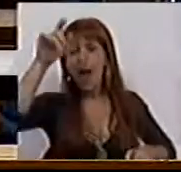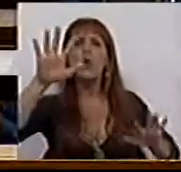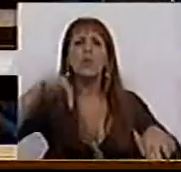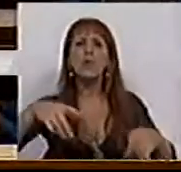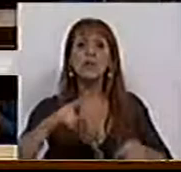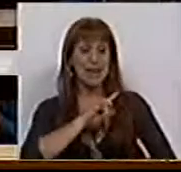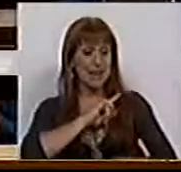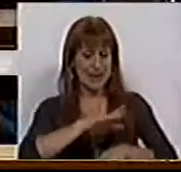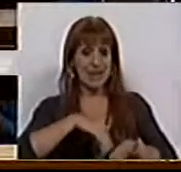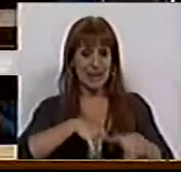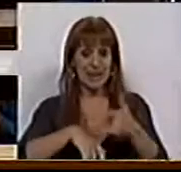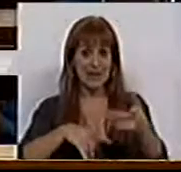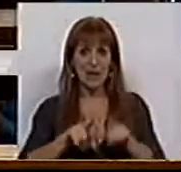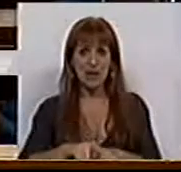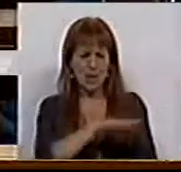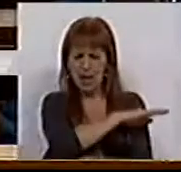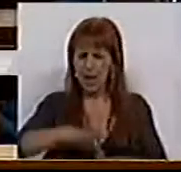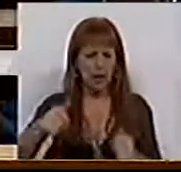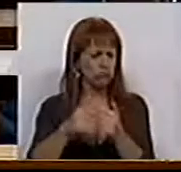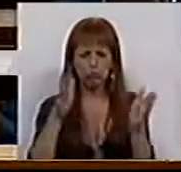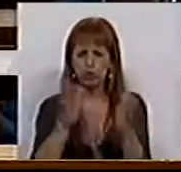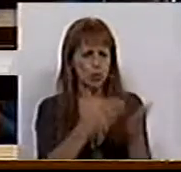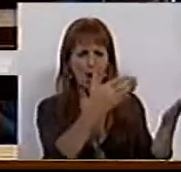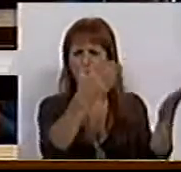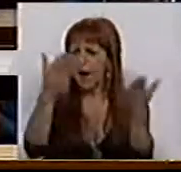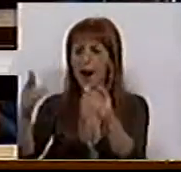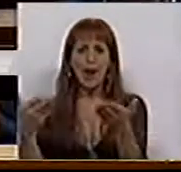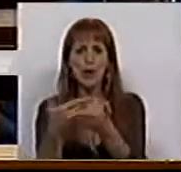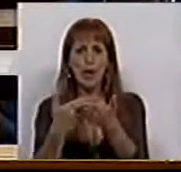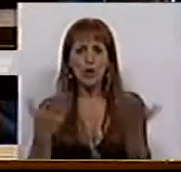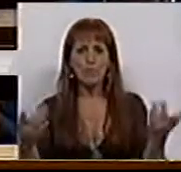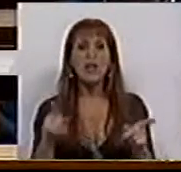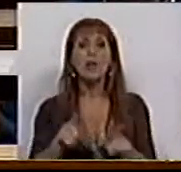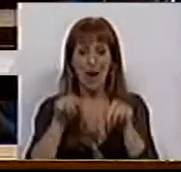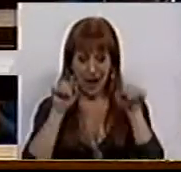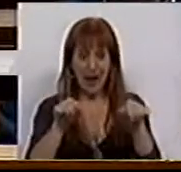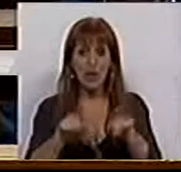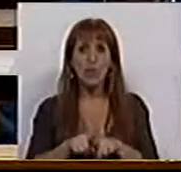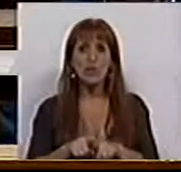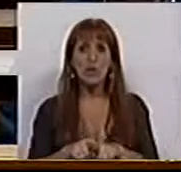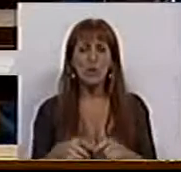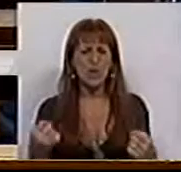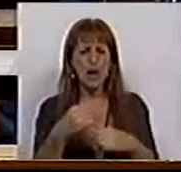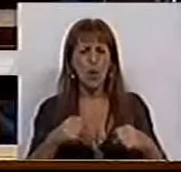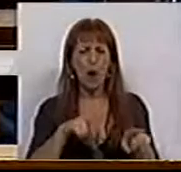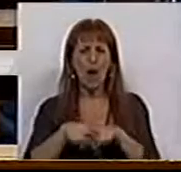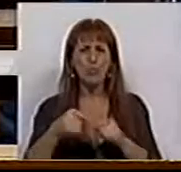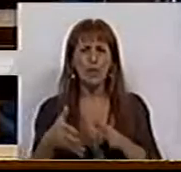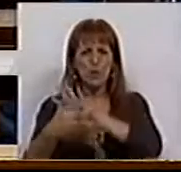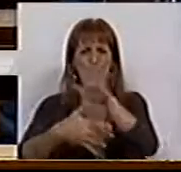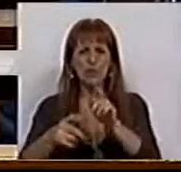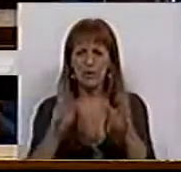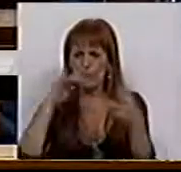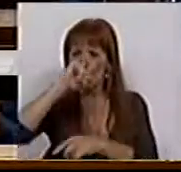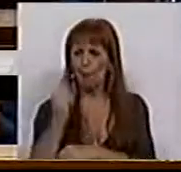desta privatização radical de tudo o que existe na economia são isso mesmo, é a ausência de política industrial, é o